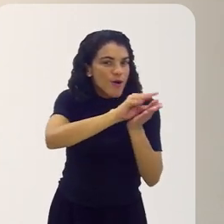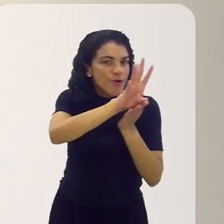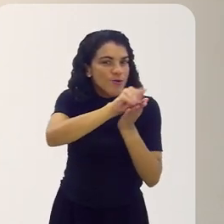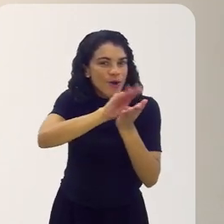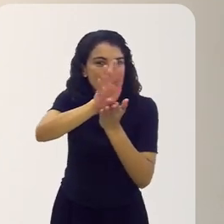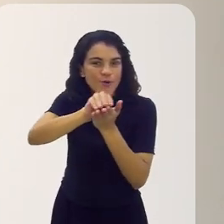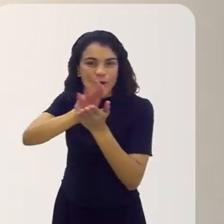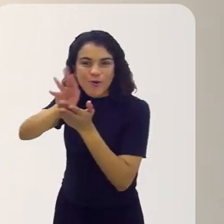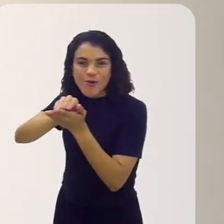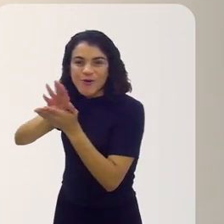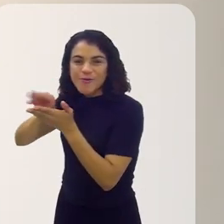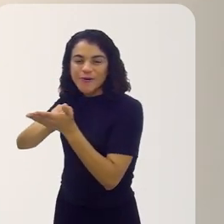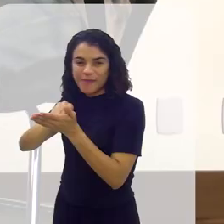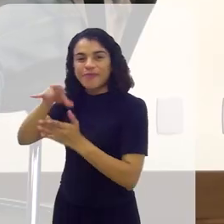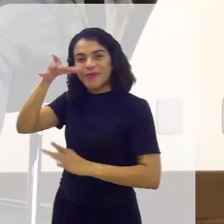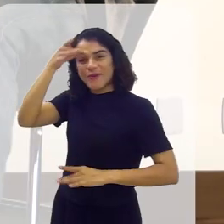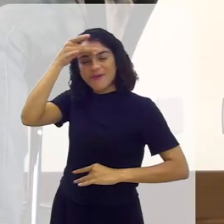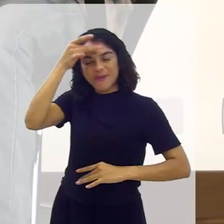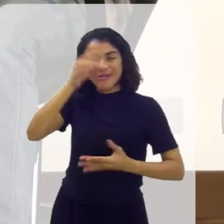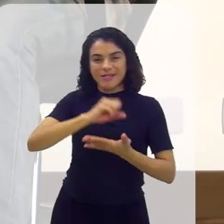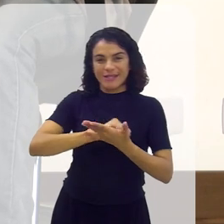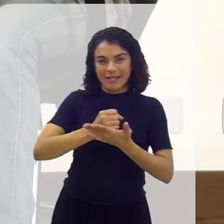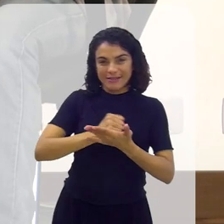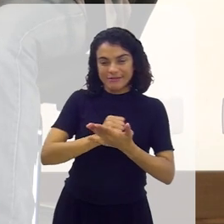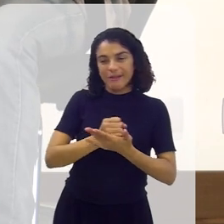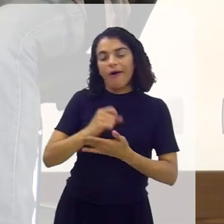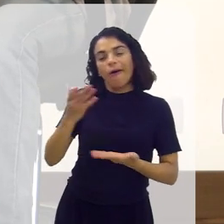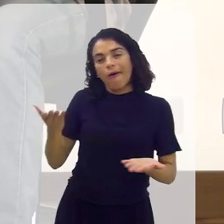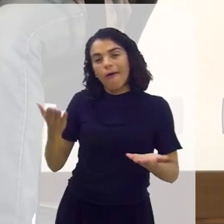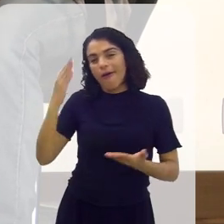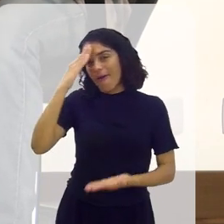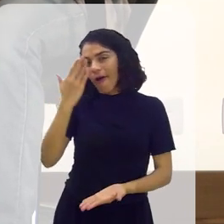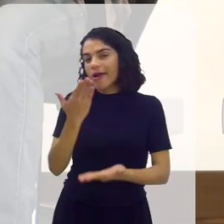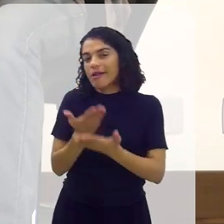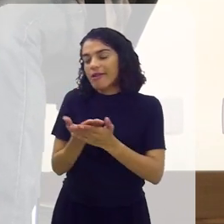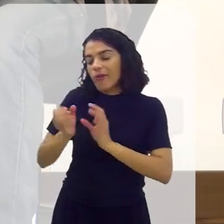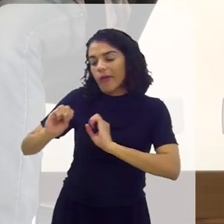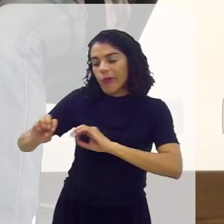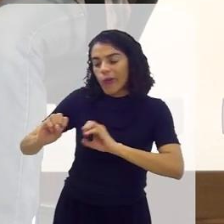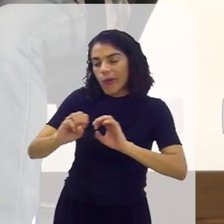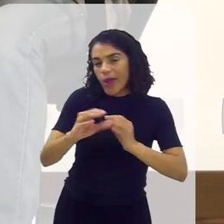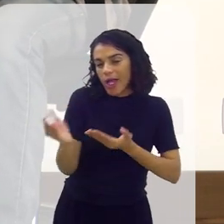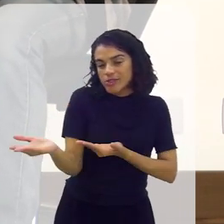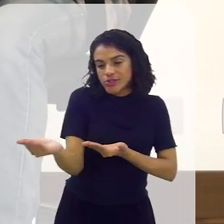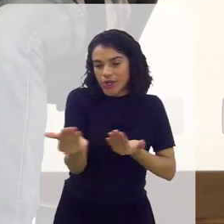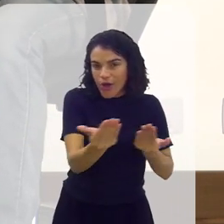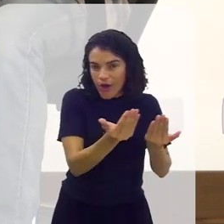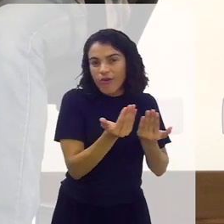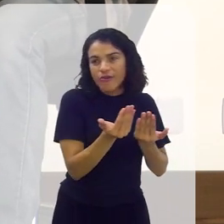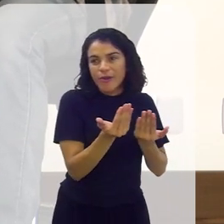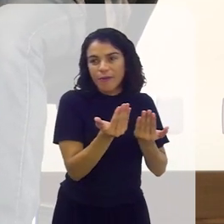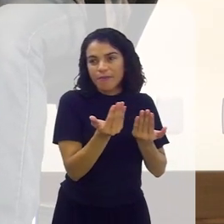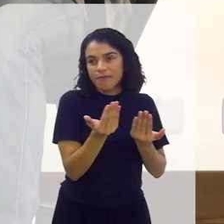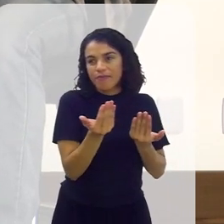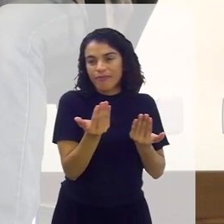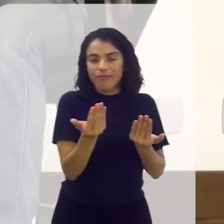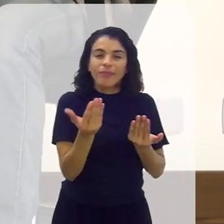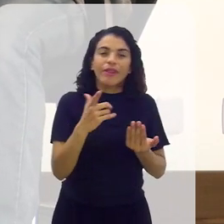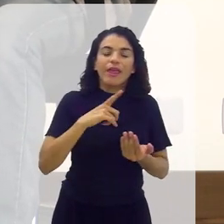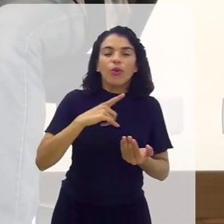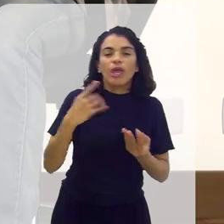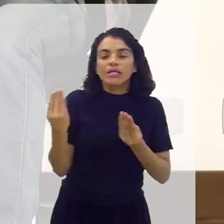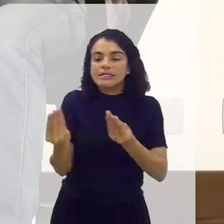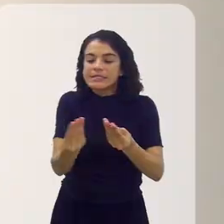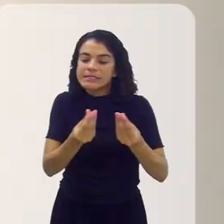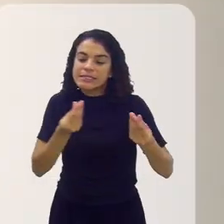Então, eu acredito que a gente possa educar os jovens através de um jogo que toque em temas